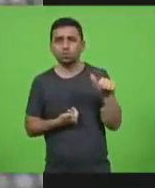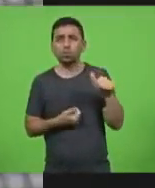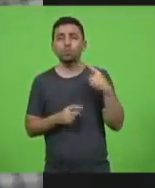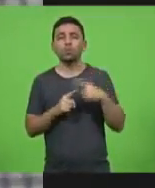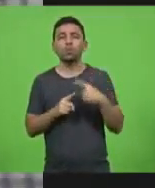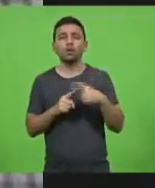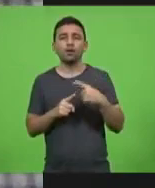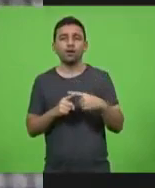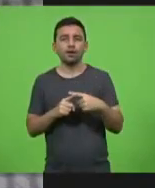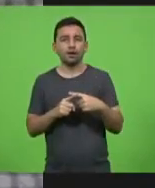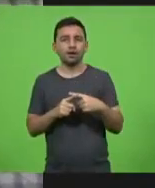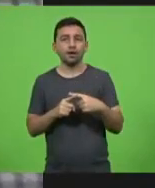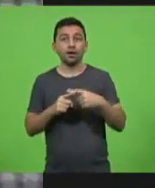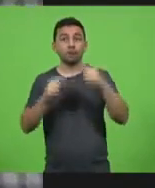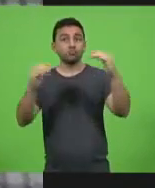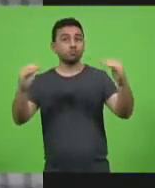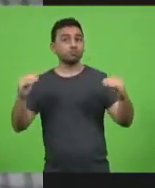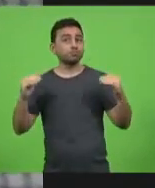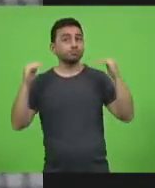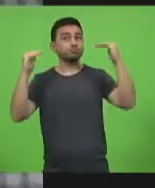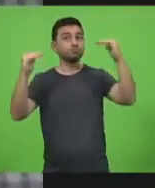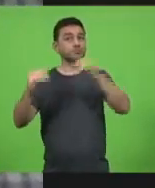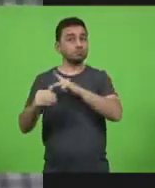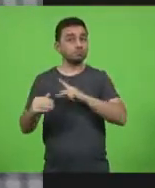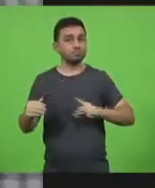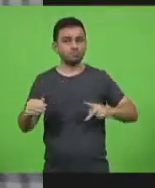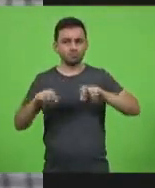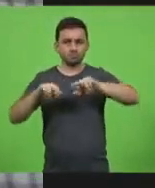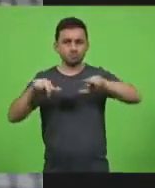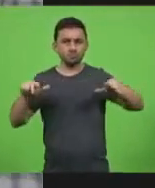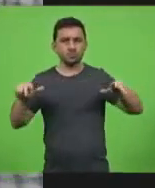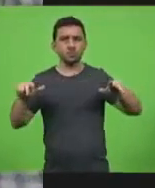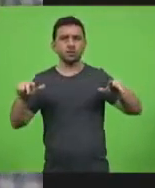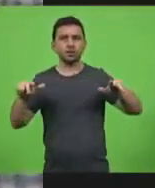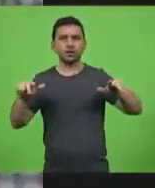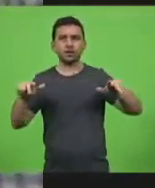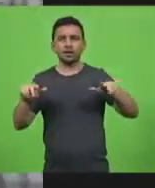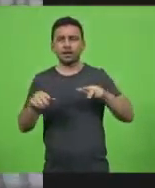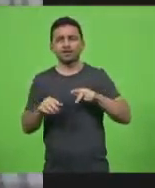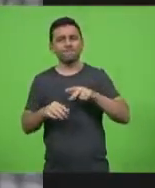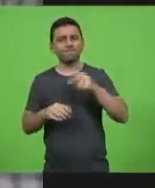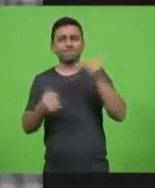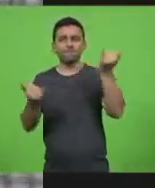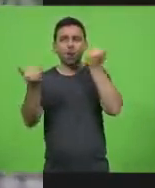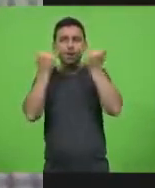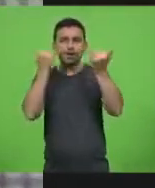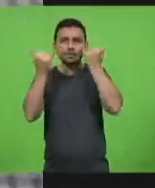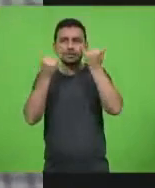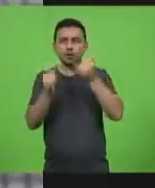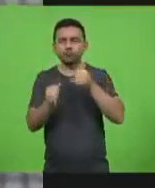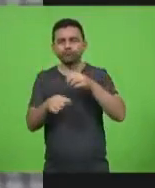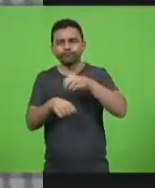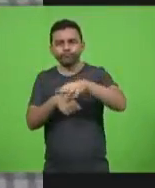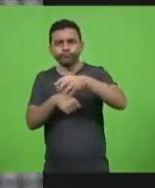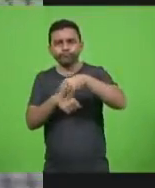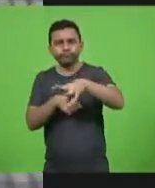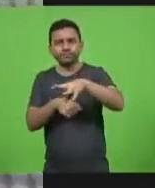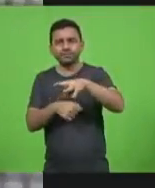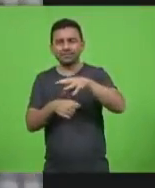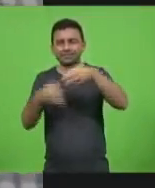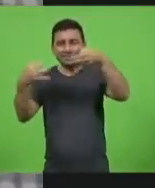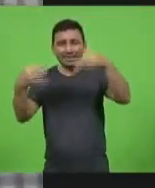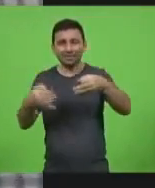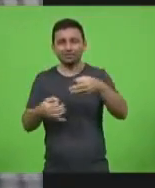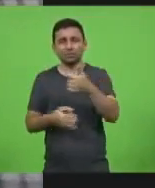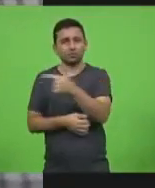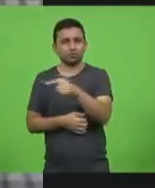nossos líderes maiores não estão oferecendo informações precisas e corretas daquilo que é